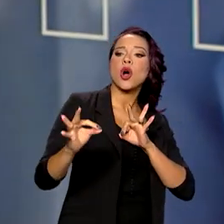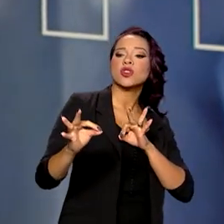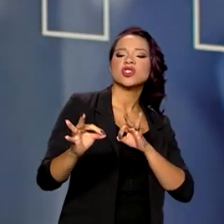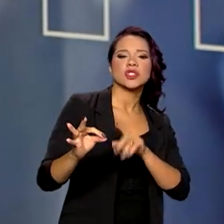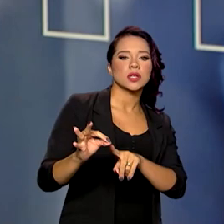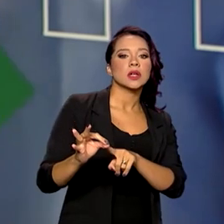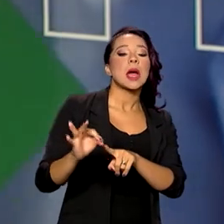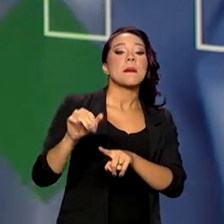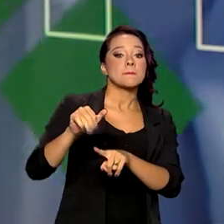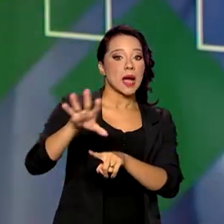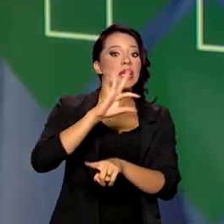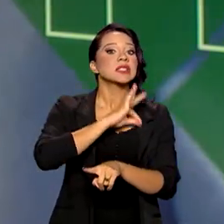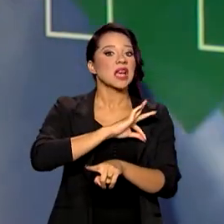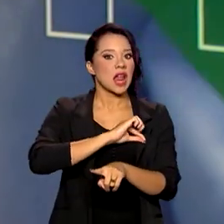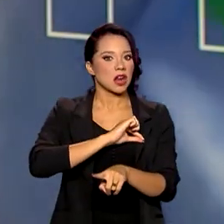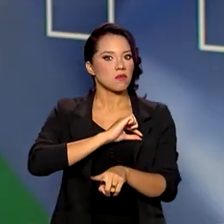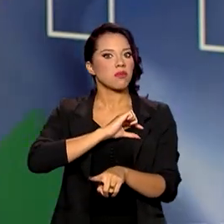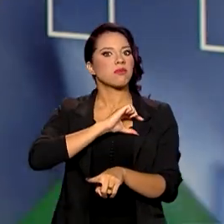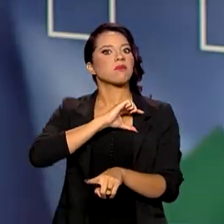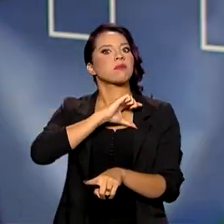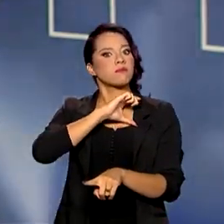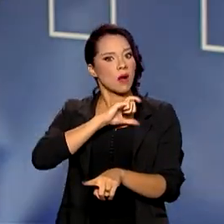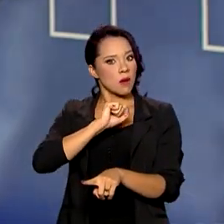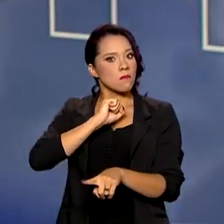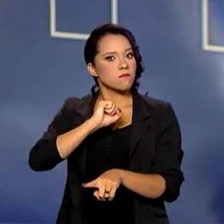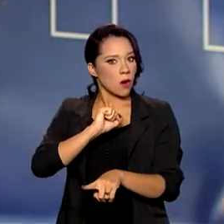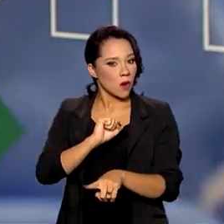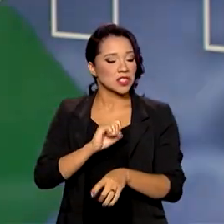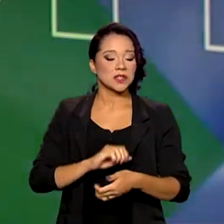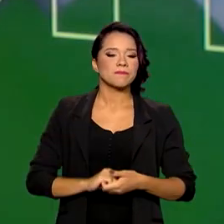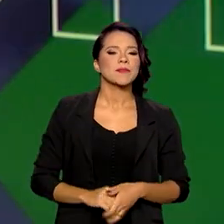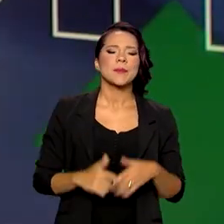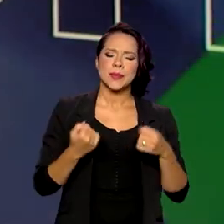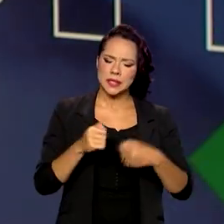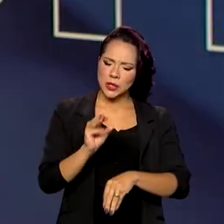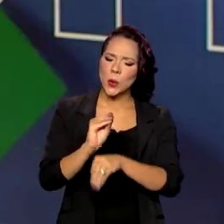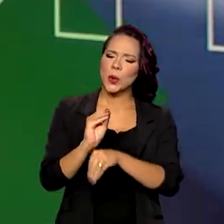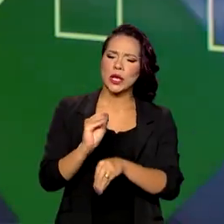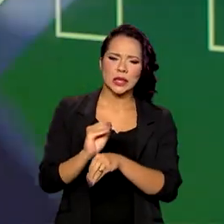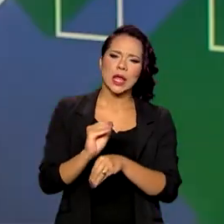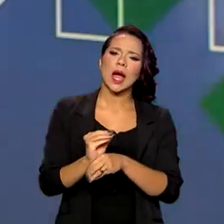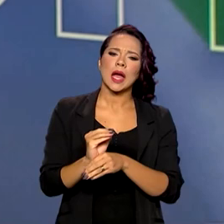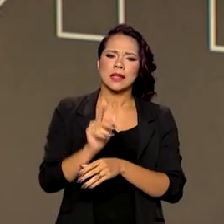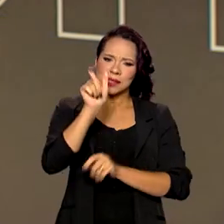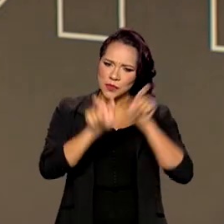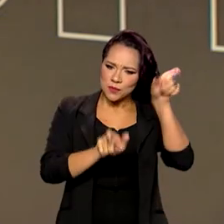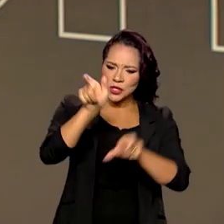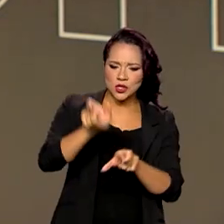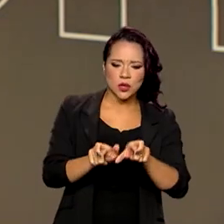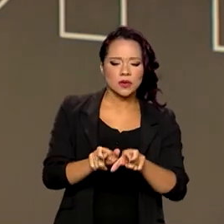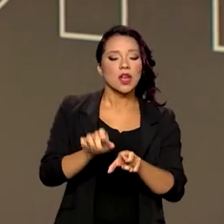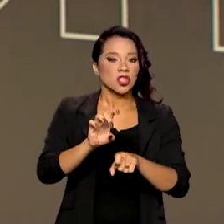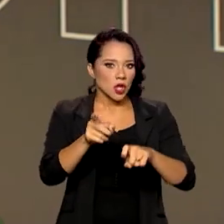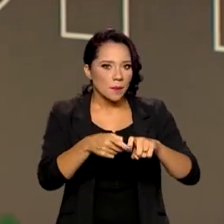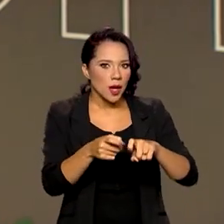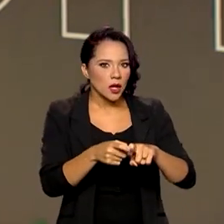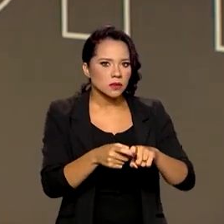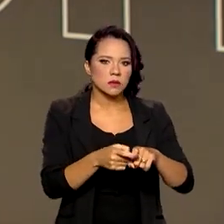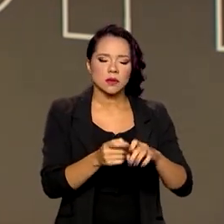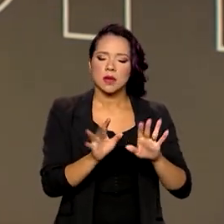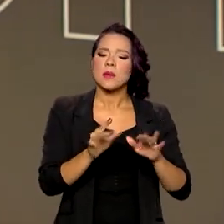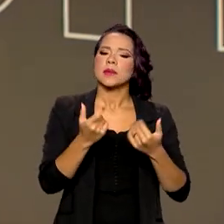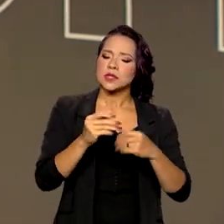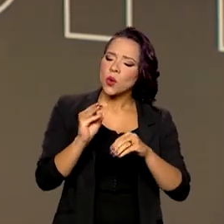mais o salário dele pode aumentar. Temos que cuidar dos nossos recursos humanos, não só dos médicos, mas também